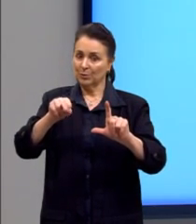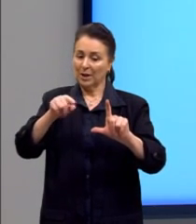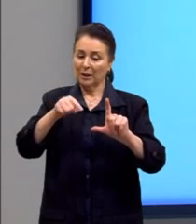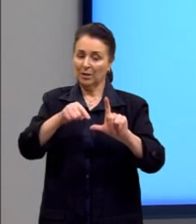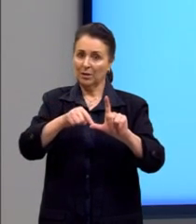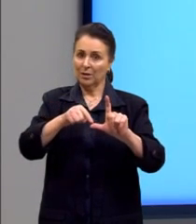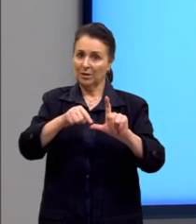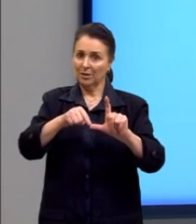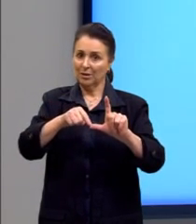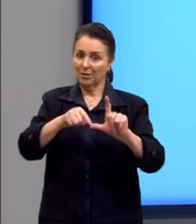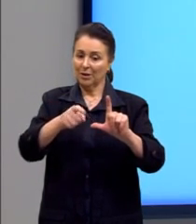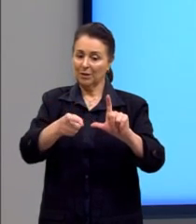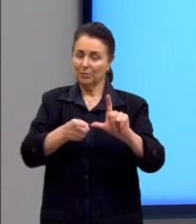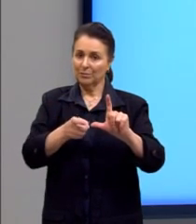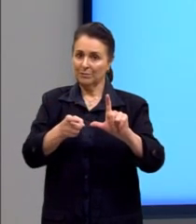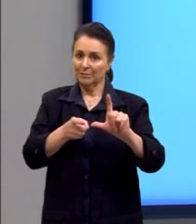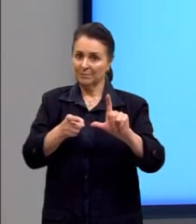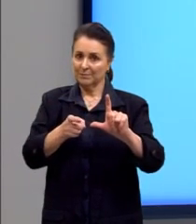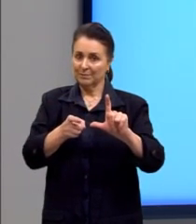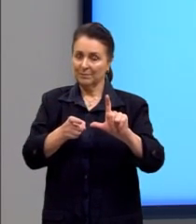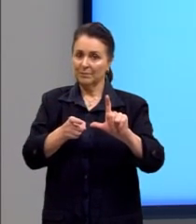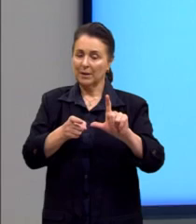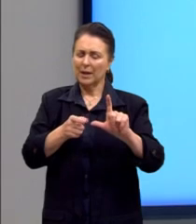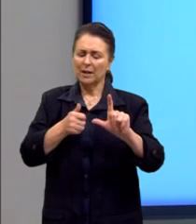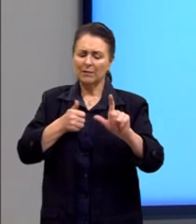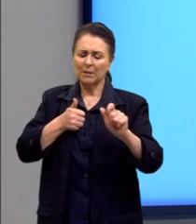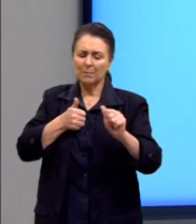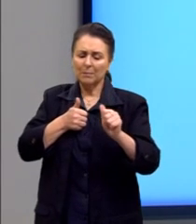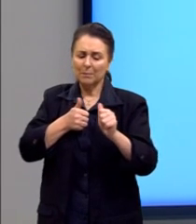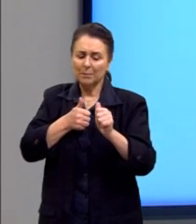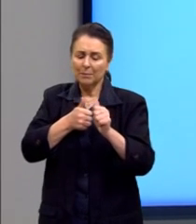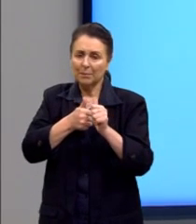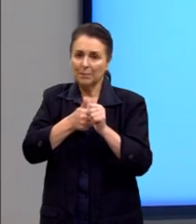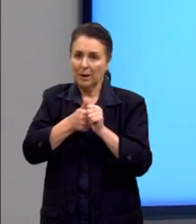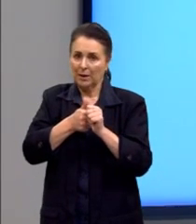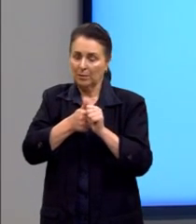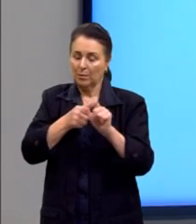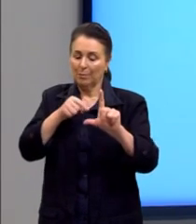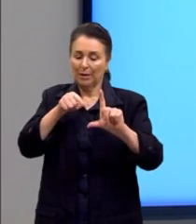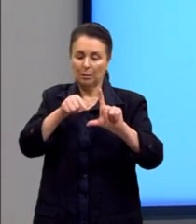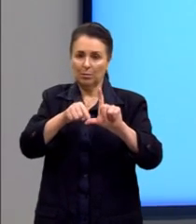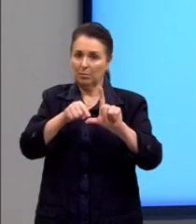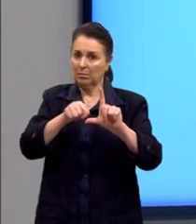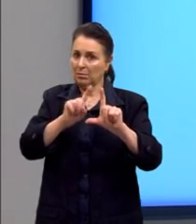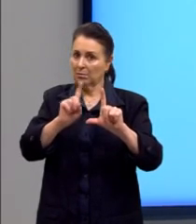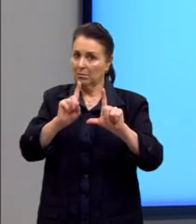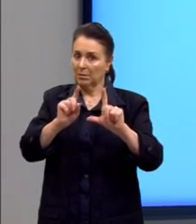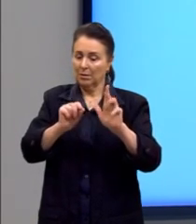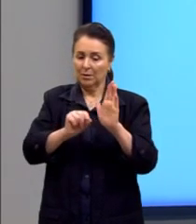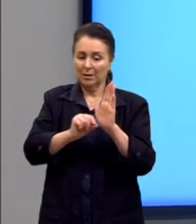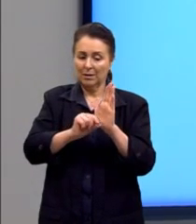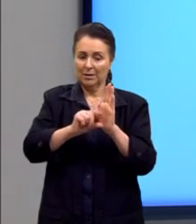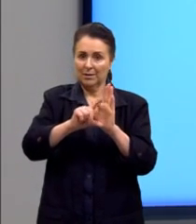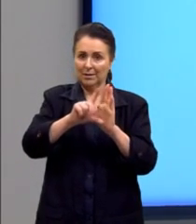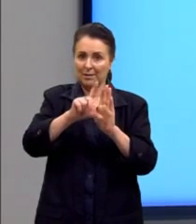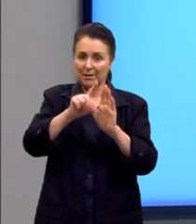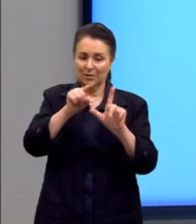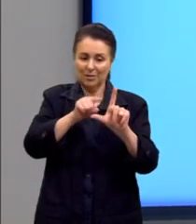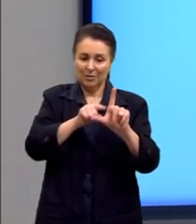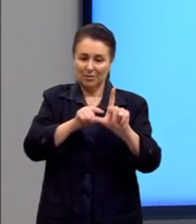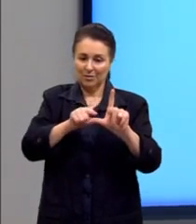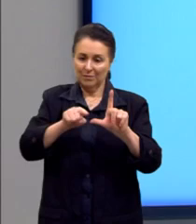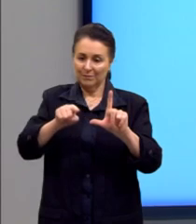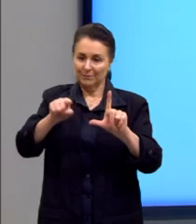toca no eixo x. Ele se aproxima cada vez mais, aqui na função crescente, né? No segundo